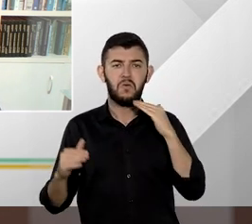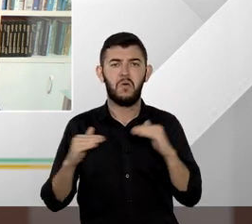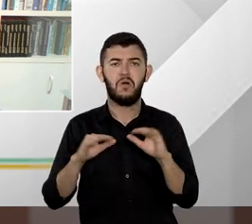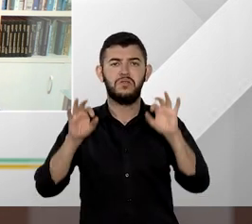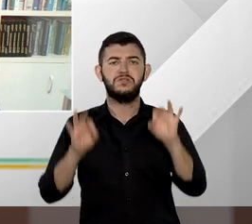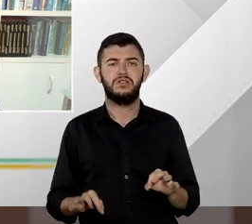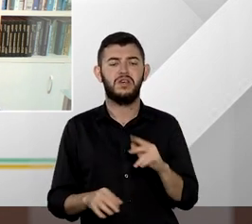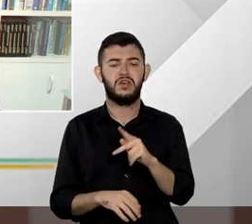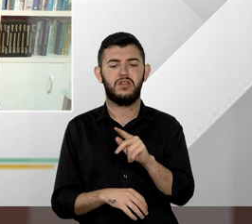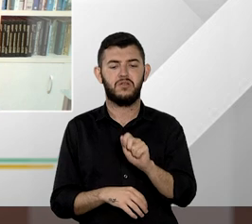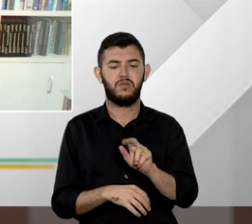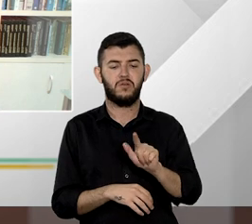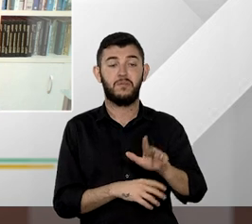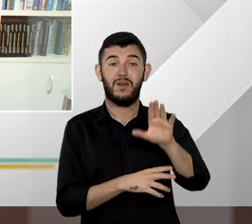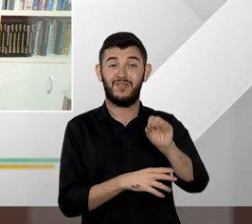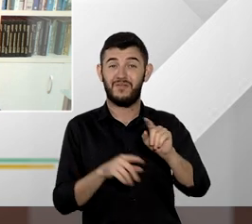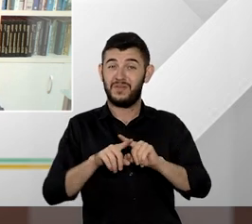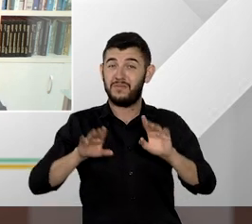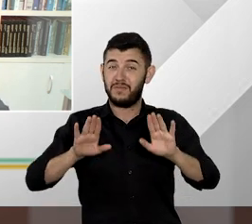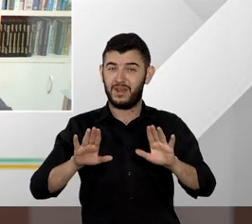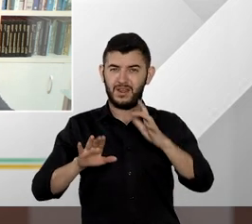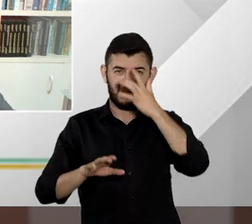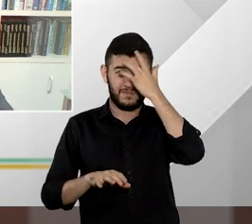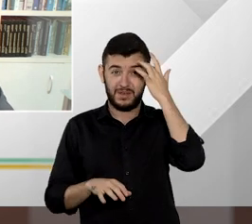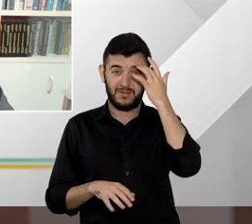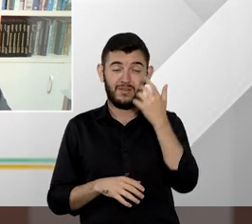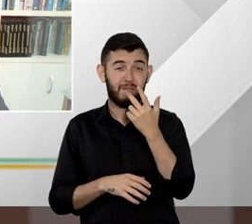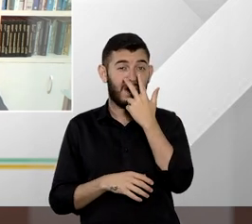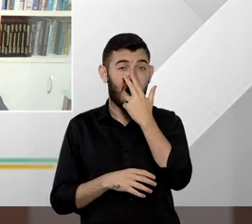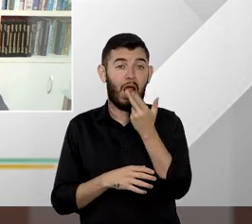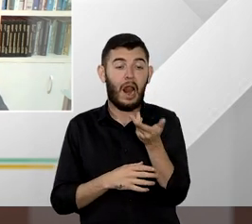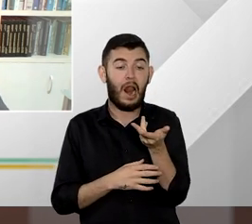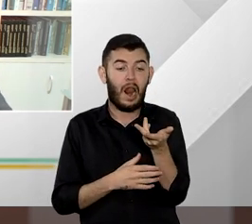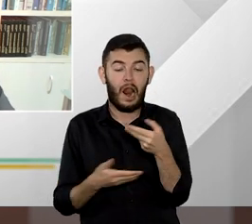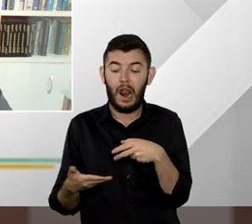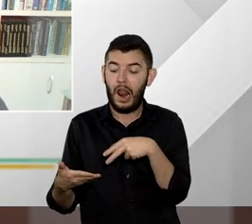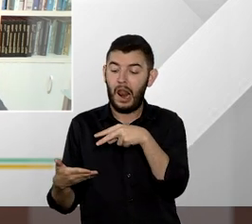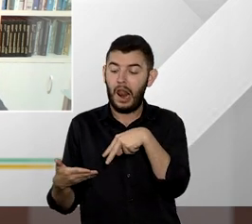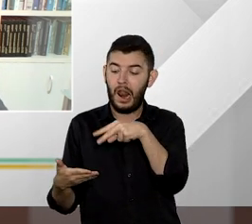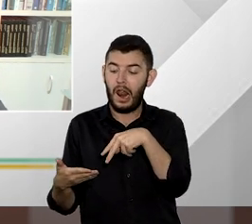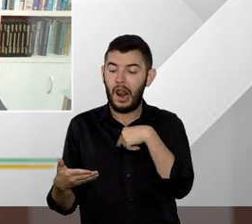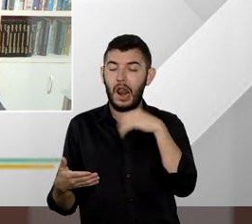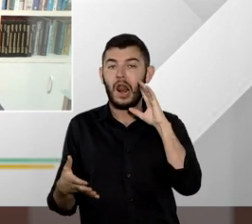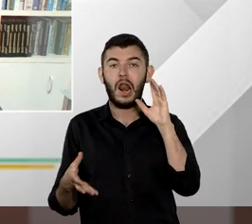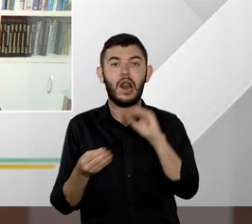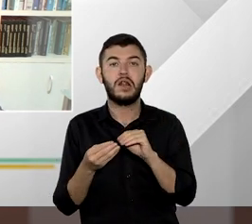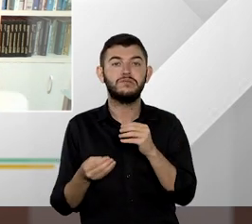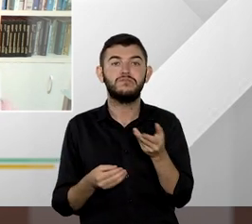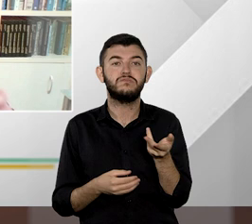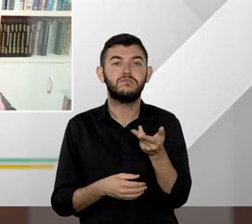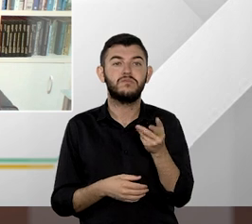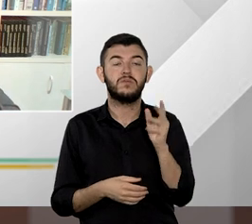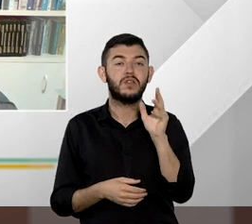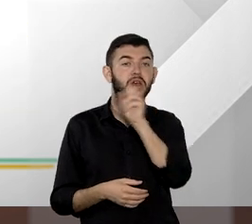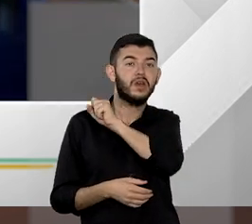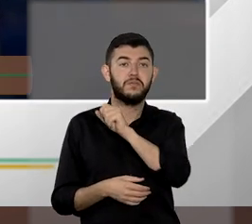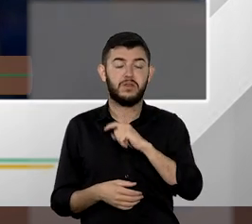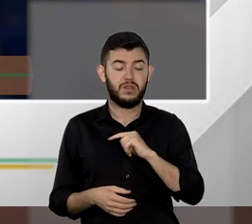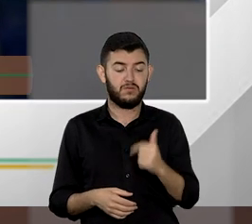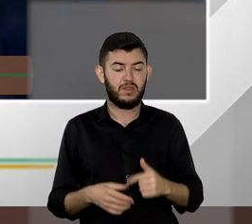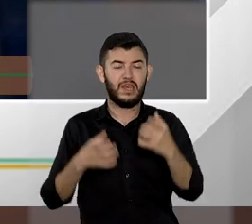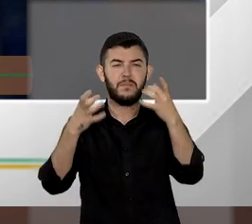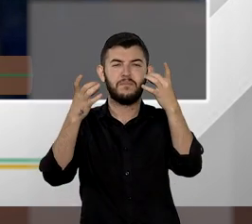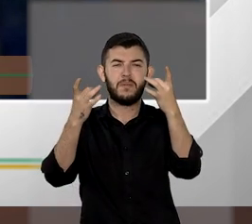as pessoas na verdade às vezes fazem uma leitura muito apressada das coisas sem maior profundidade sem maior